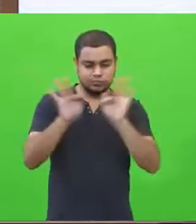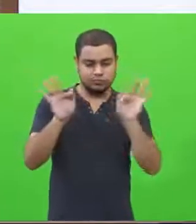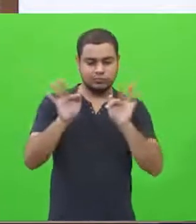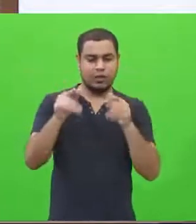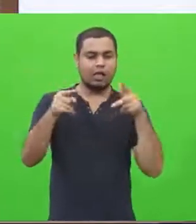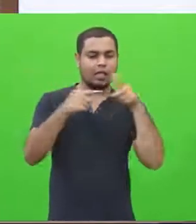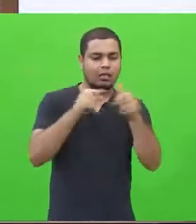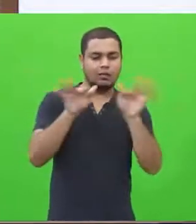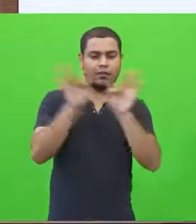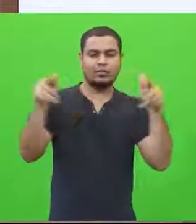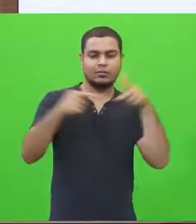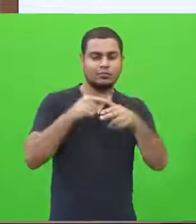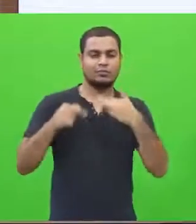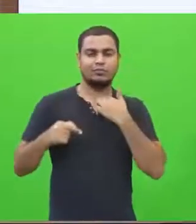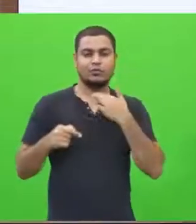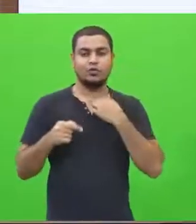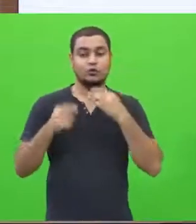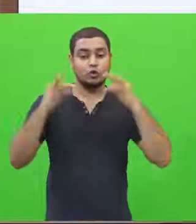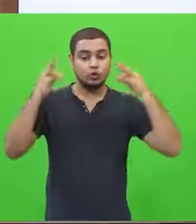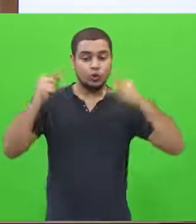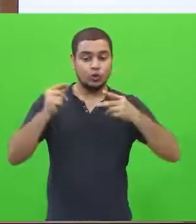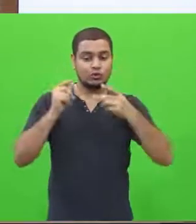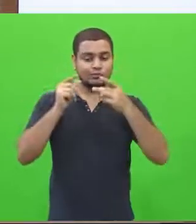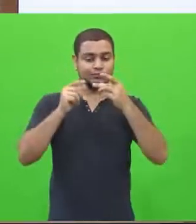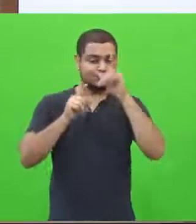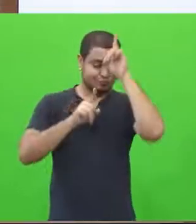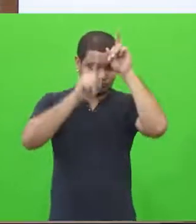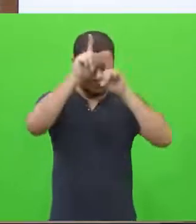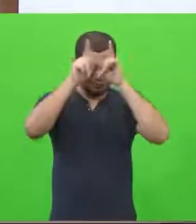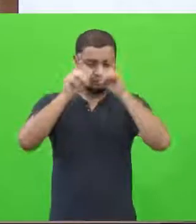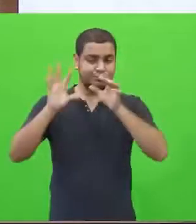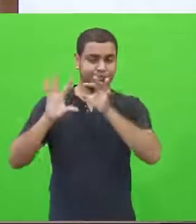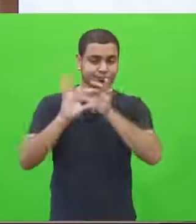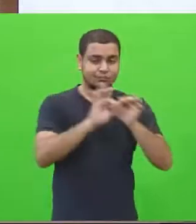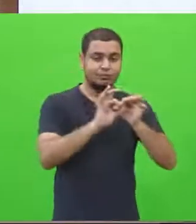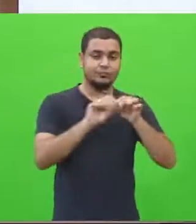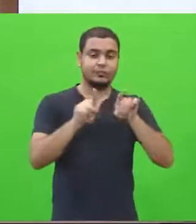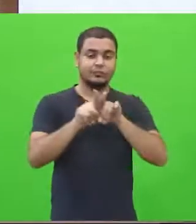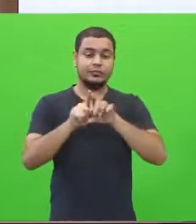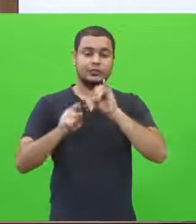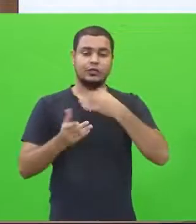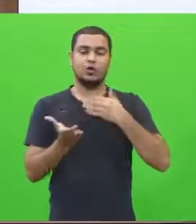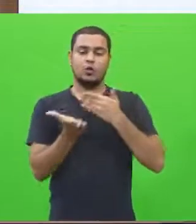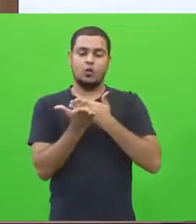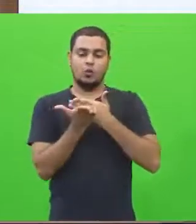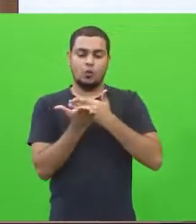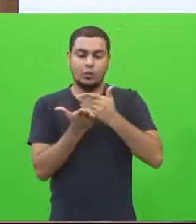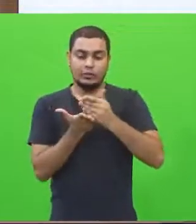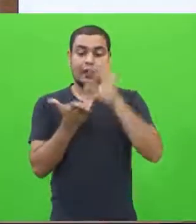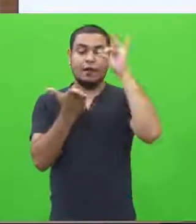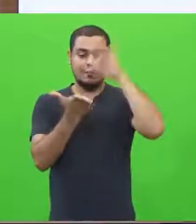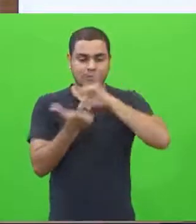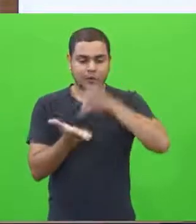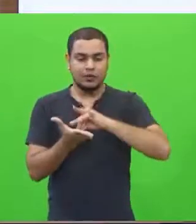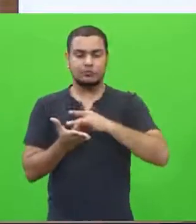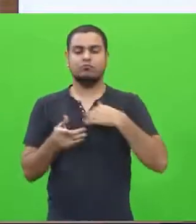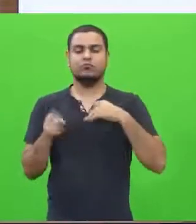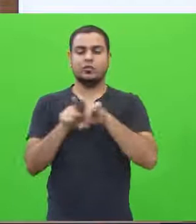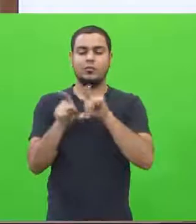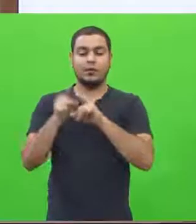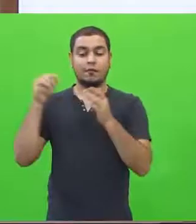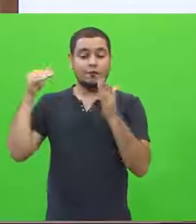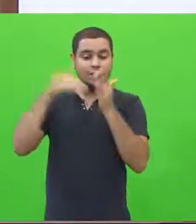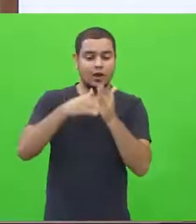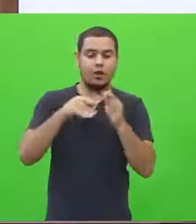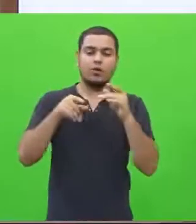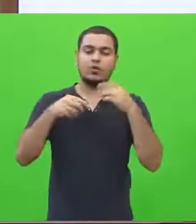todas as ideias com as quais eu me deparar na escrita. Se eu inicio dizendo, afirmando algo, eu preciso dizer por que